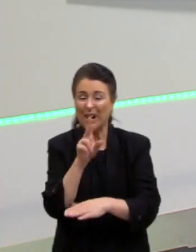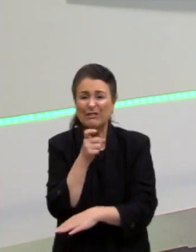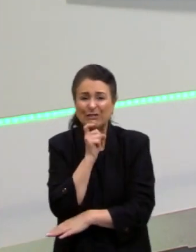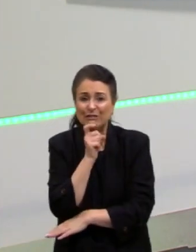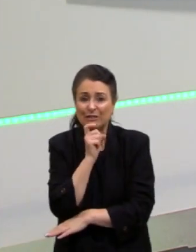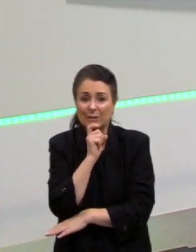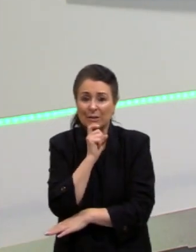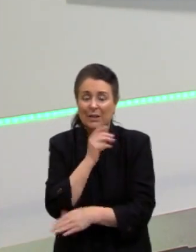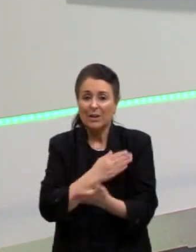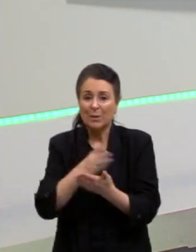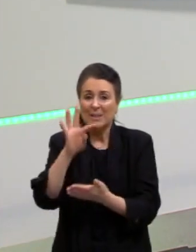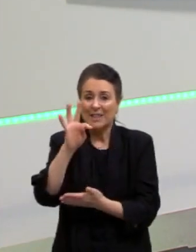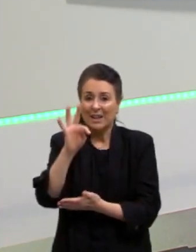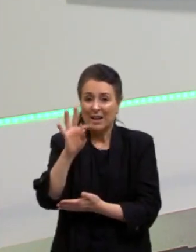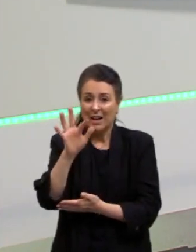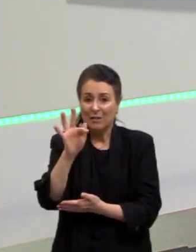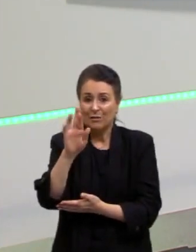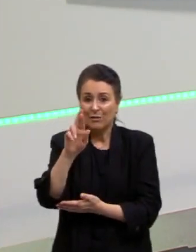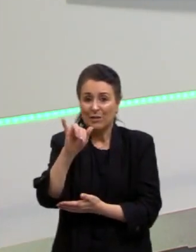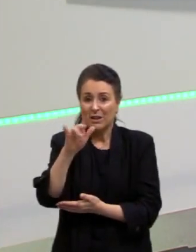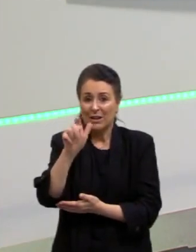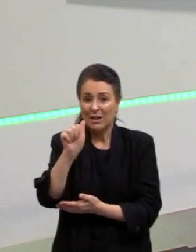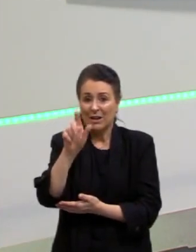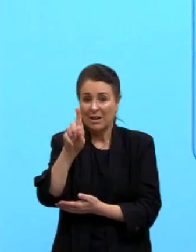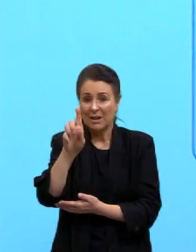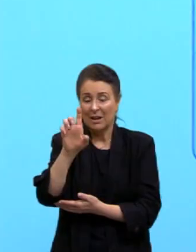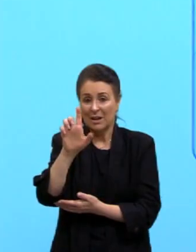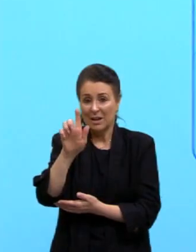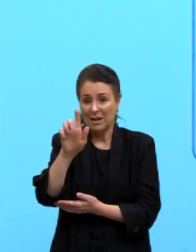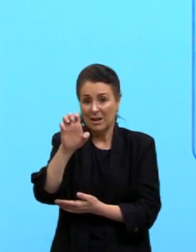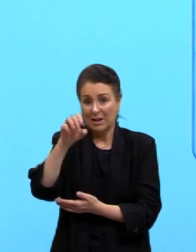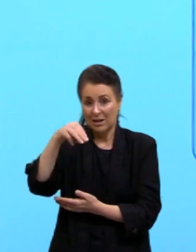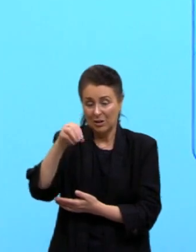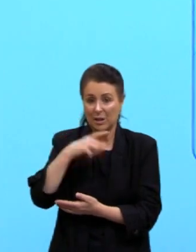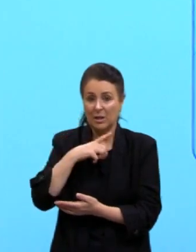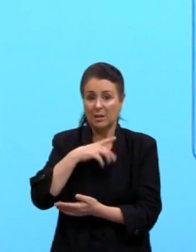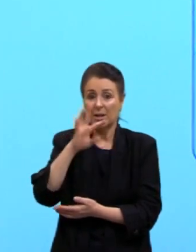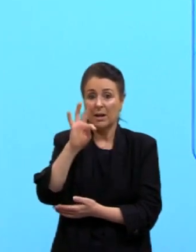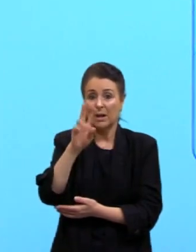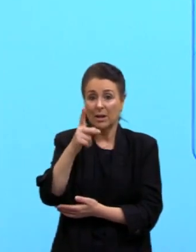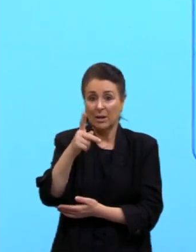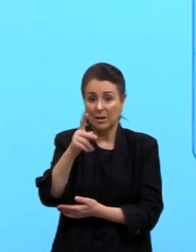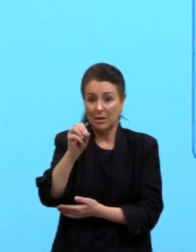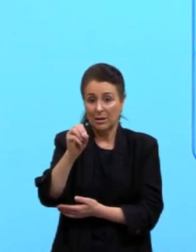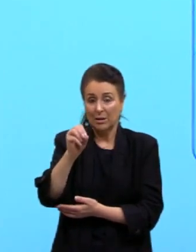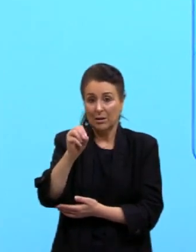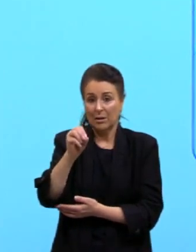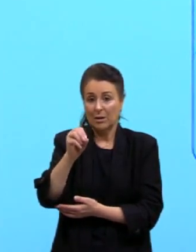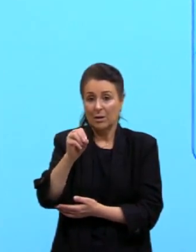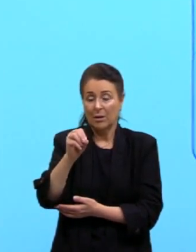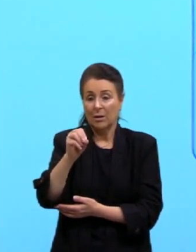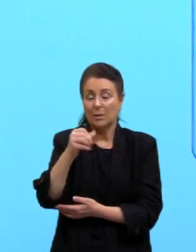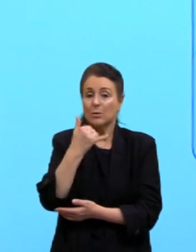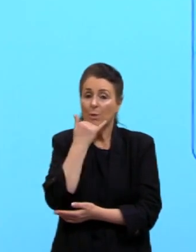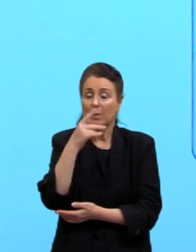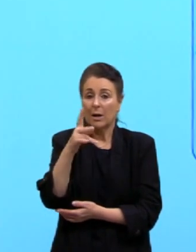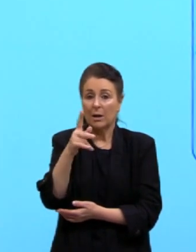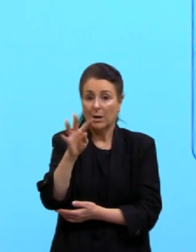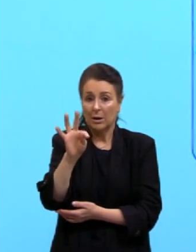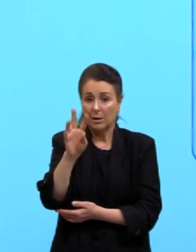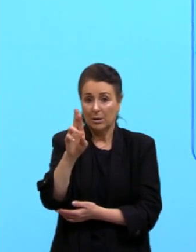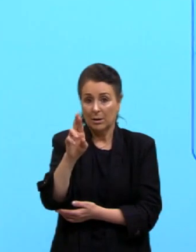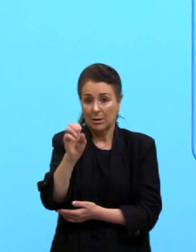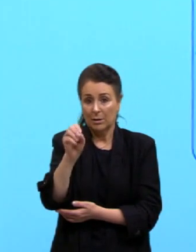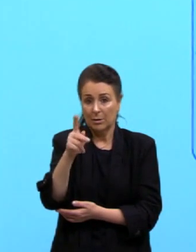friagem. Também vai ser a tropical Atlântica, que justamente vai trazer umidade